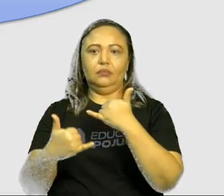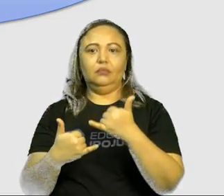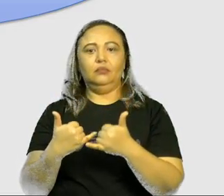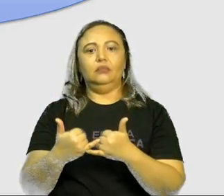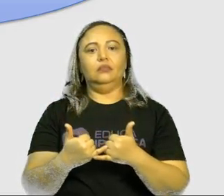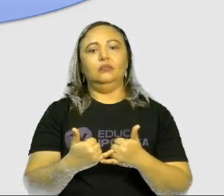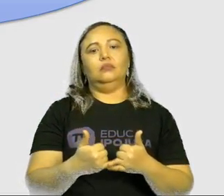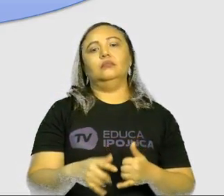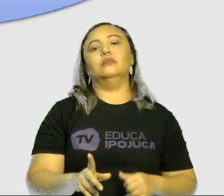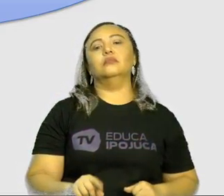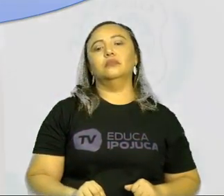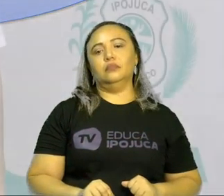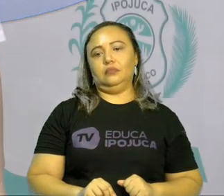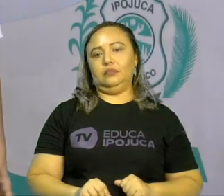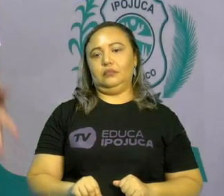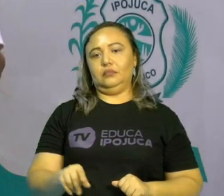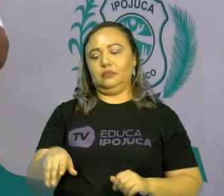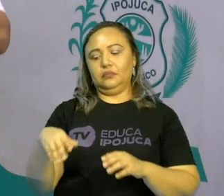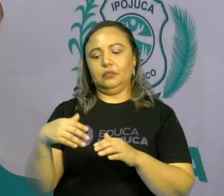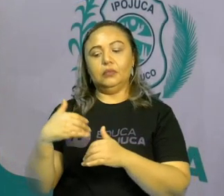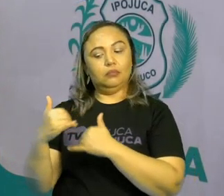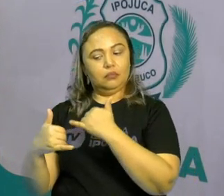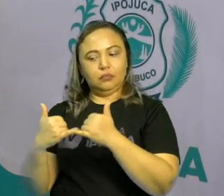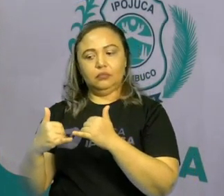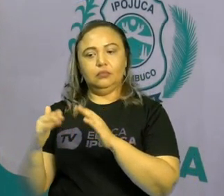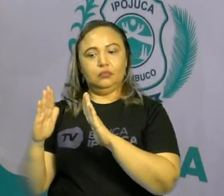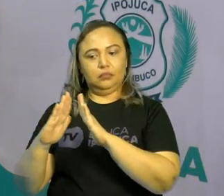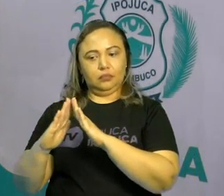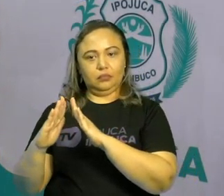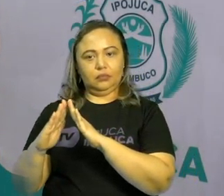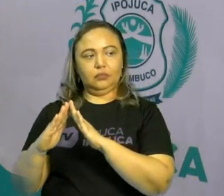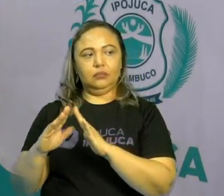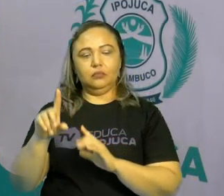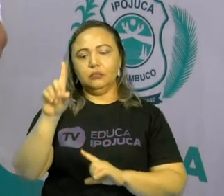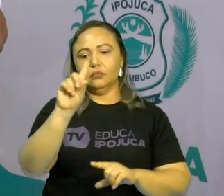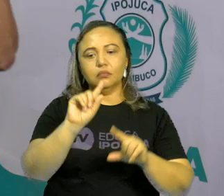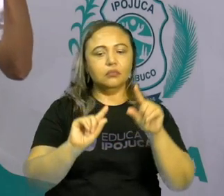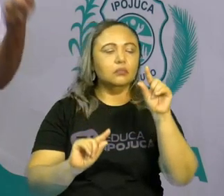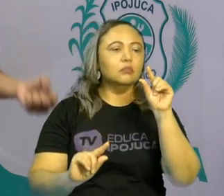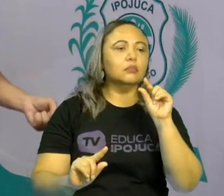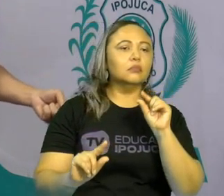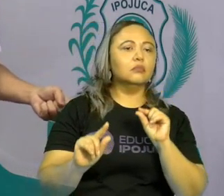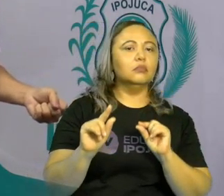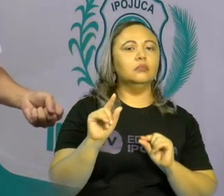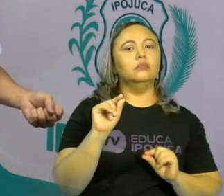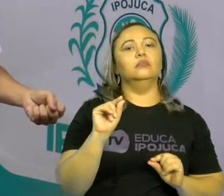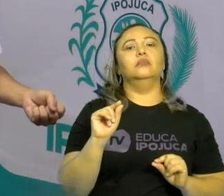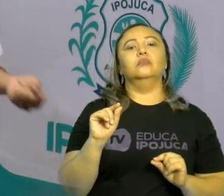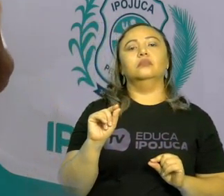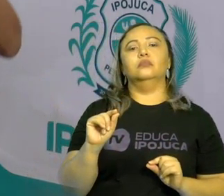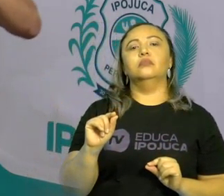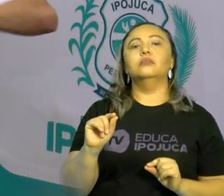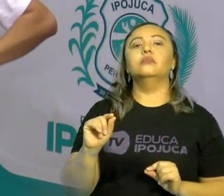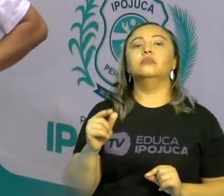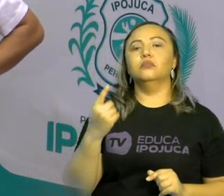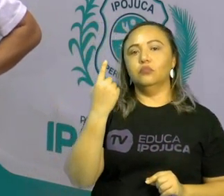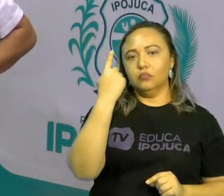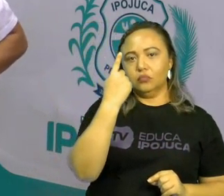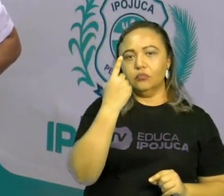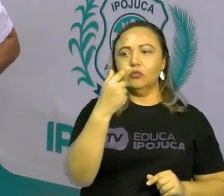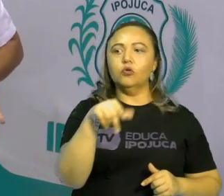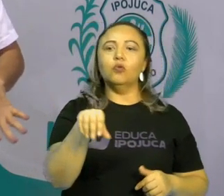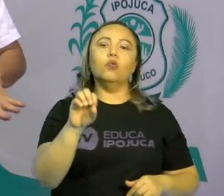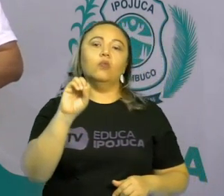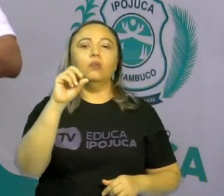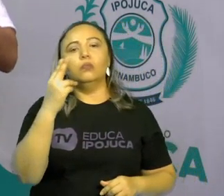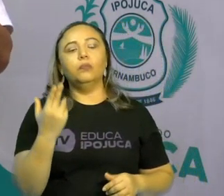as pessoas aí da sua casa? Então, você pode escolher uma dessa ou você diz, se os jogos populares são criados, eu vou criar